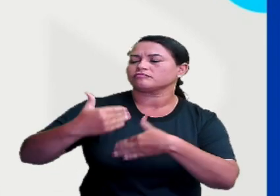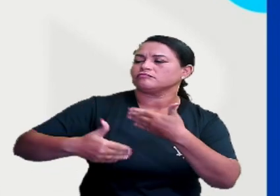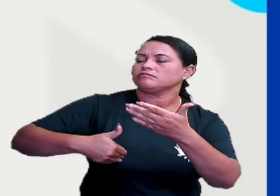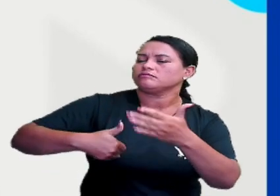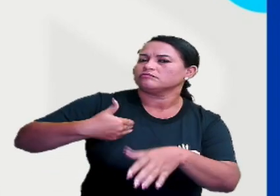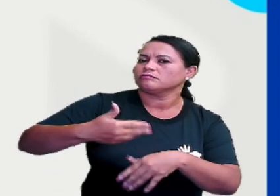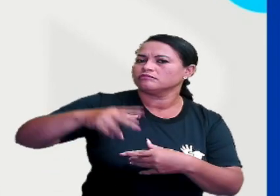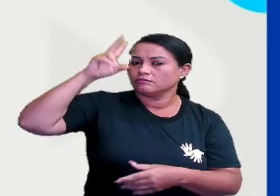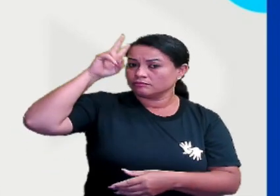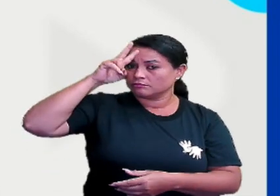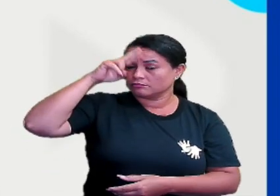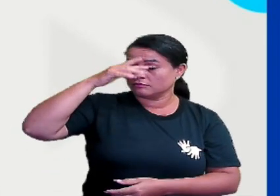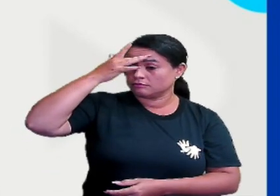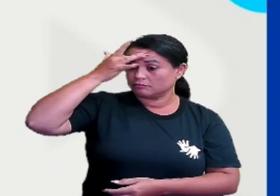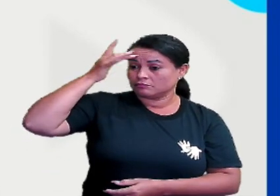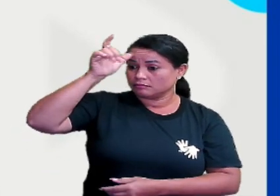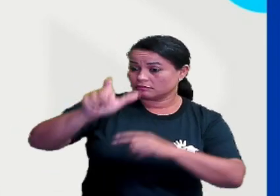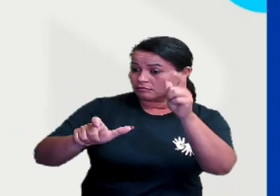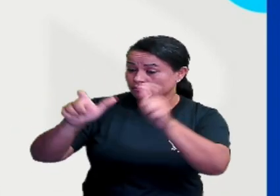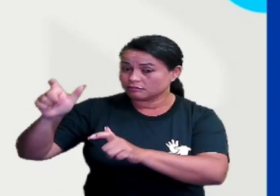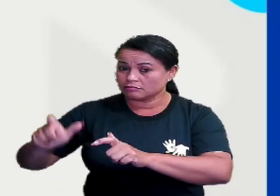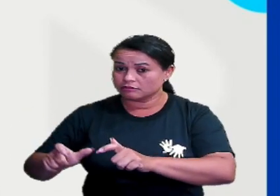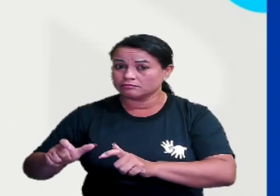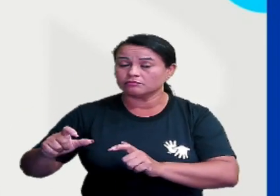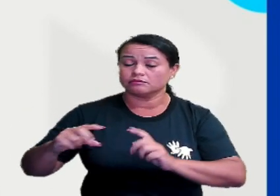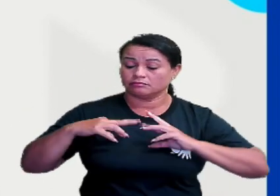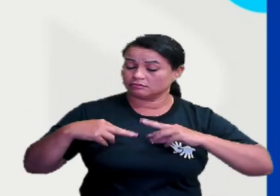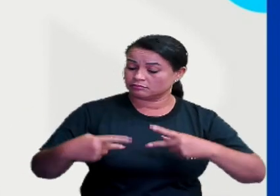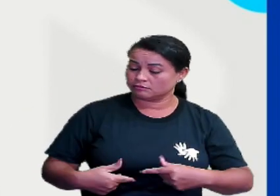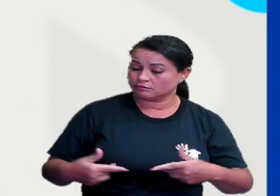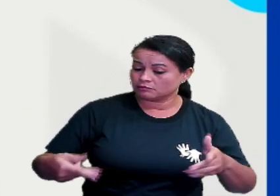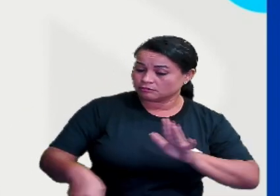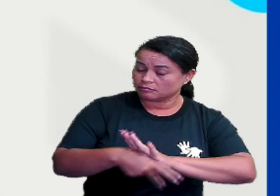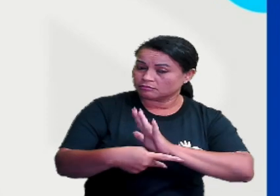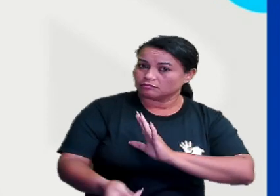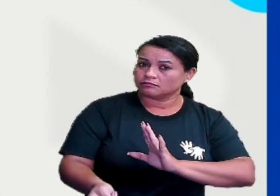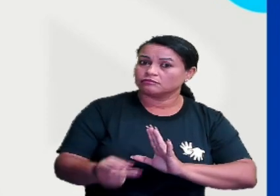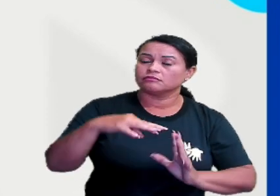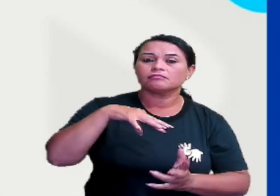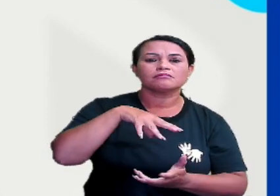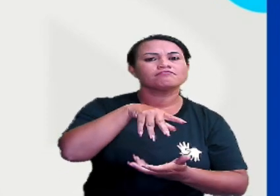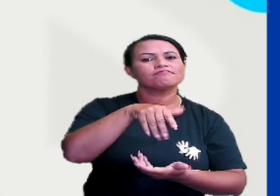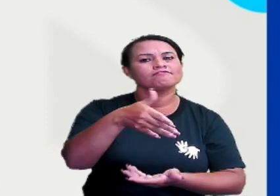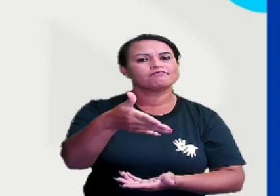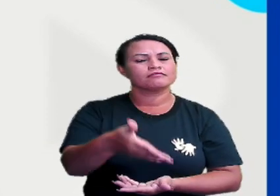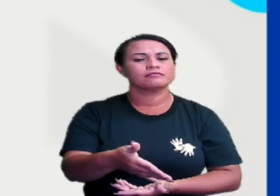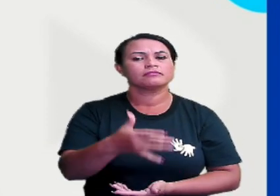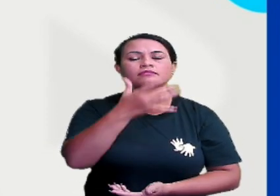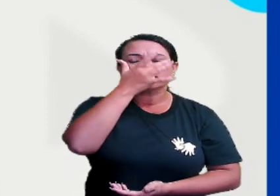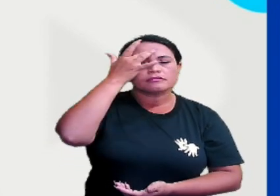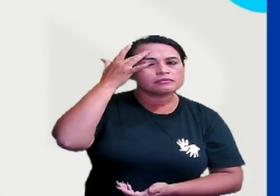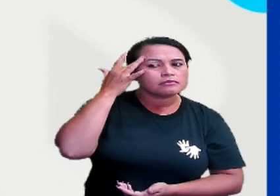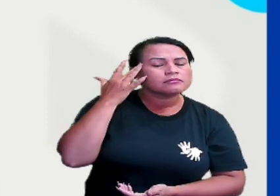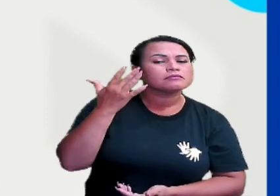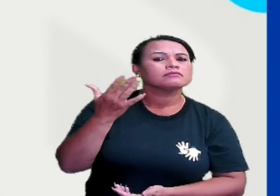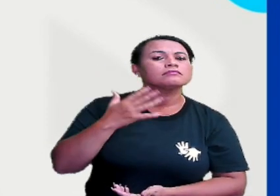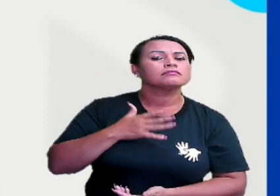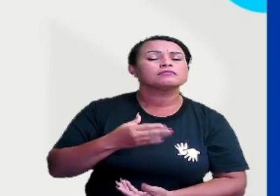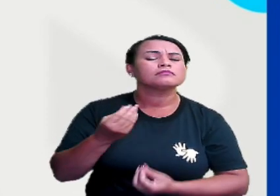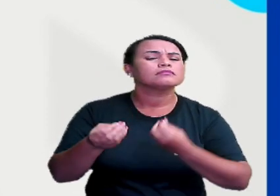Terra. Como assim, professora? Desde que o homem é homem, que ele se entende, ele